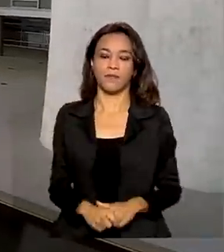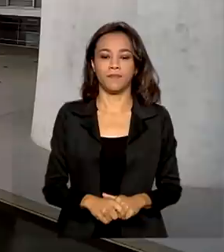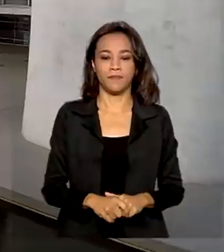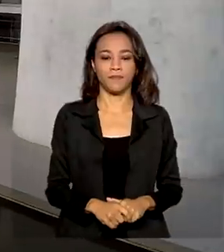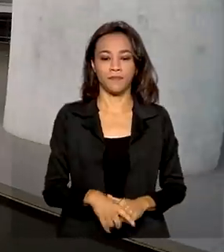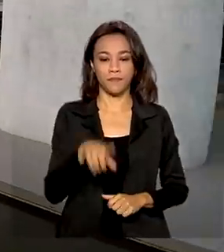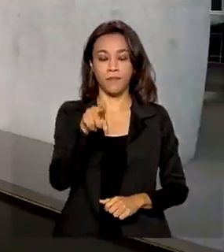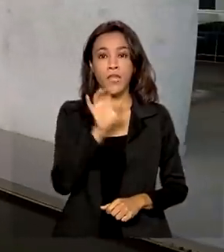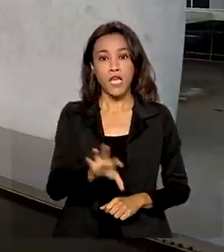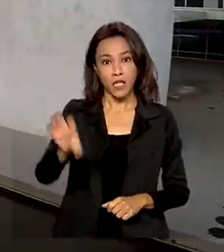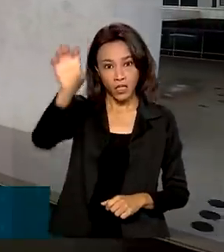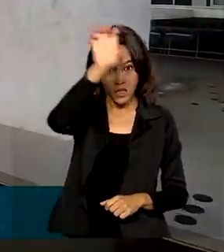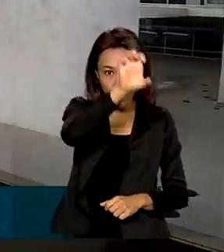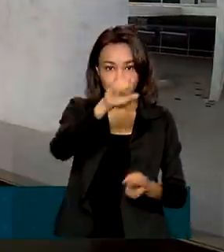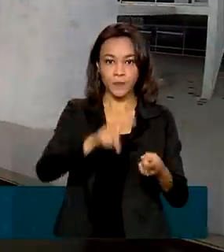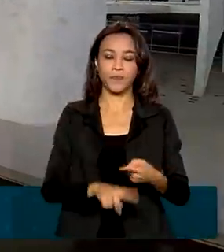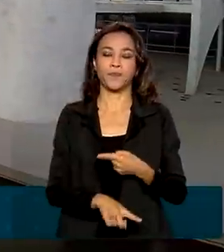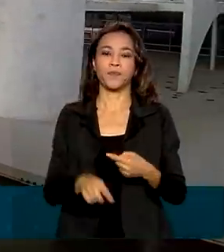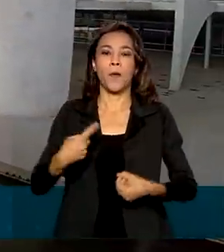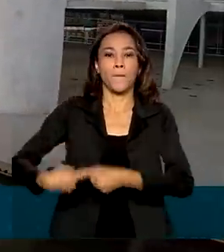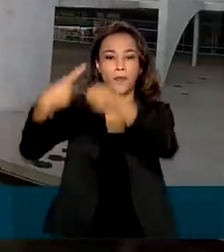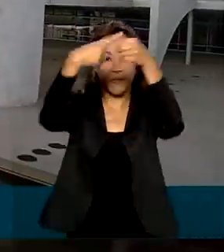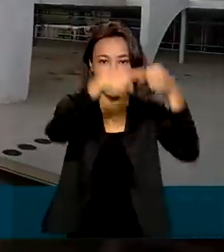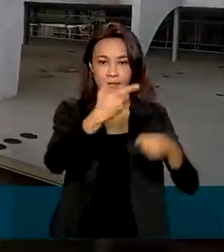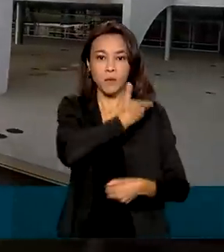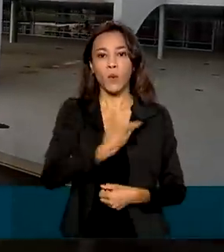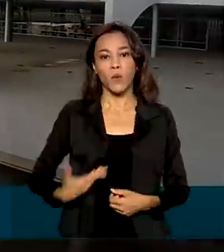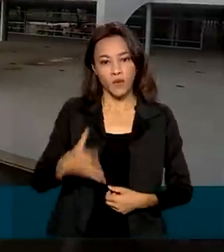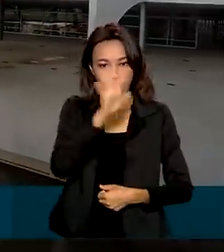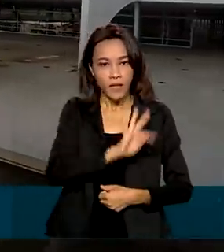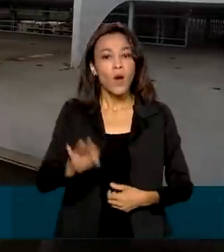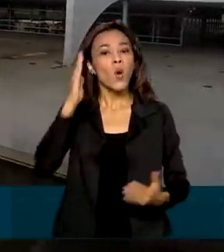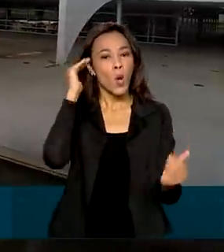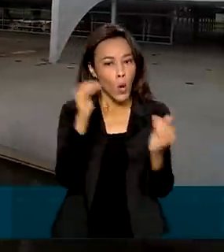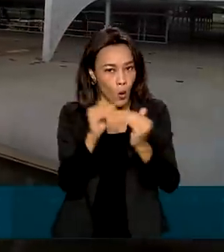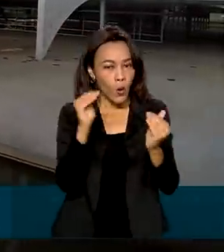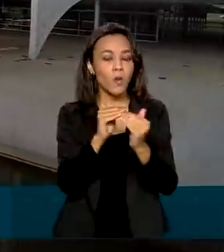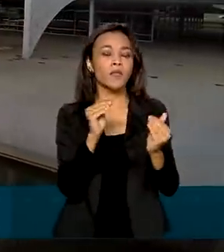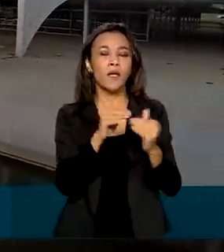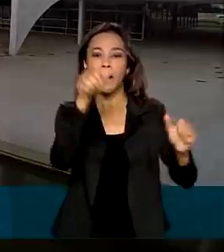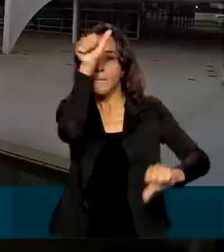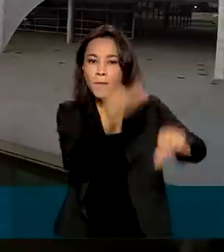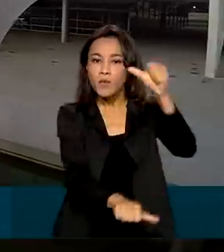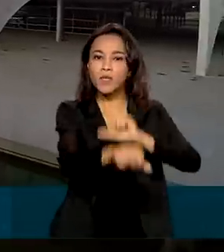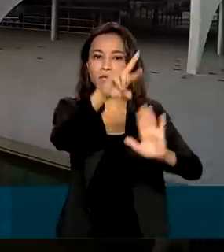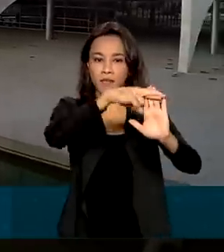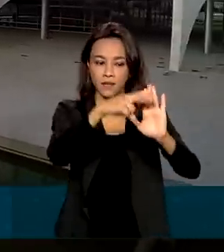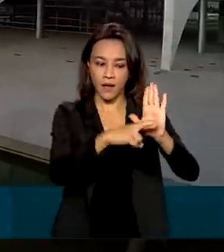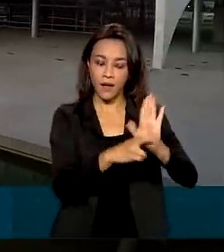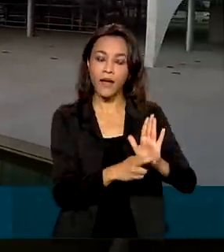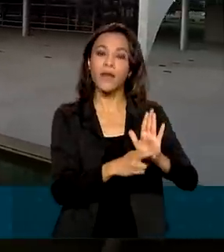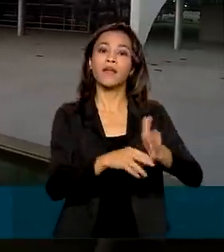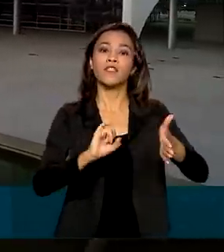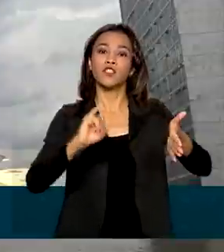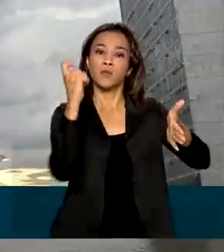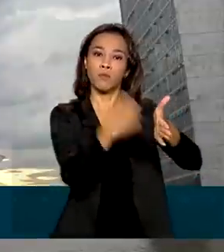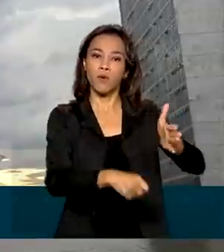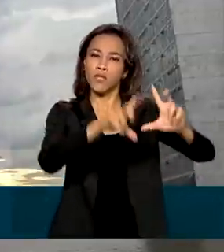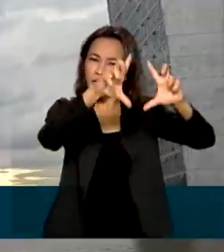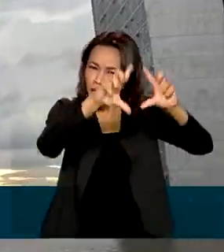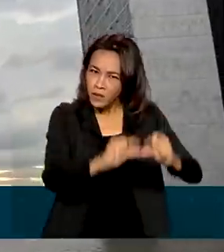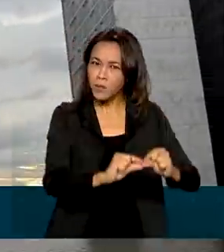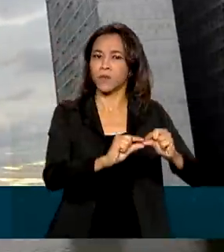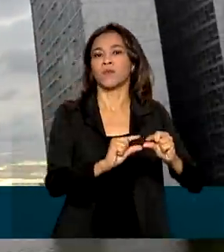Estados, municípios e governo federal concordaram com uma reforma tributária que simplifique a cobrança de impostos.